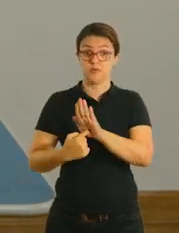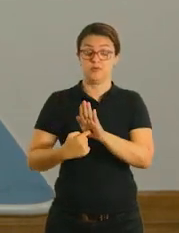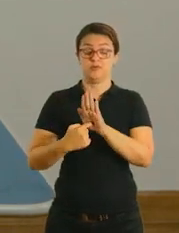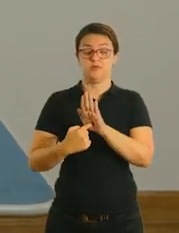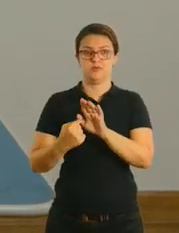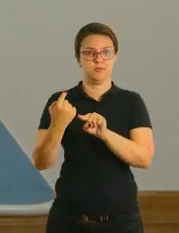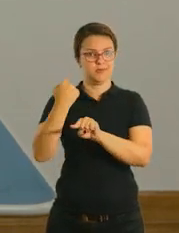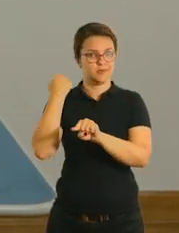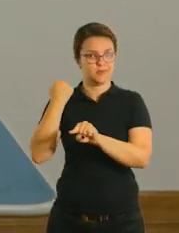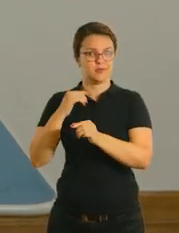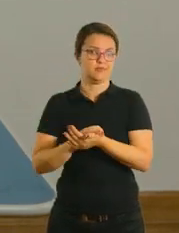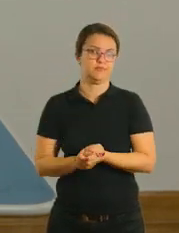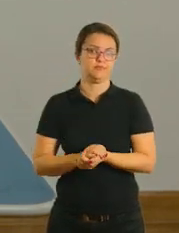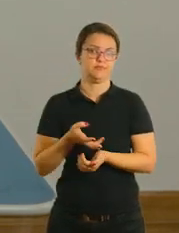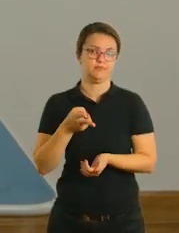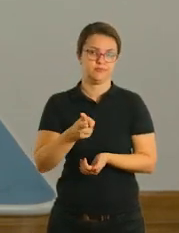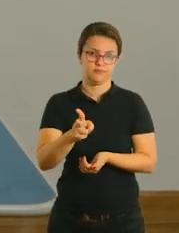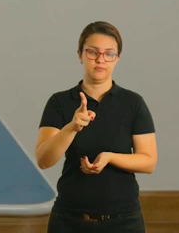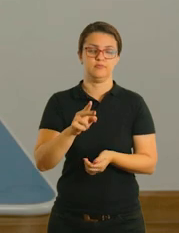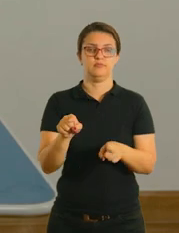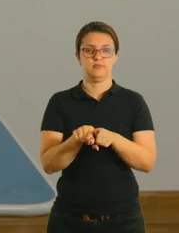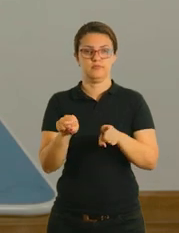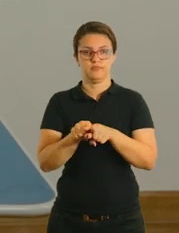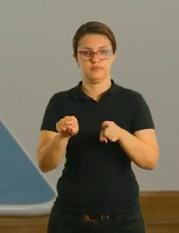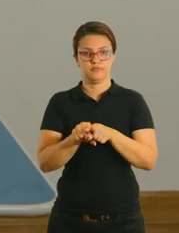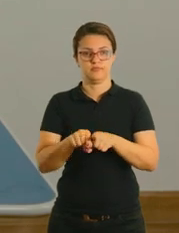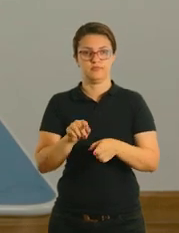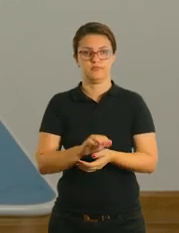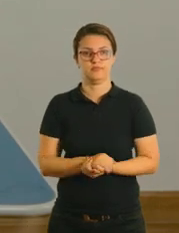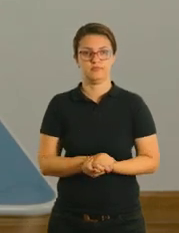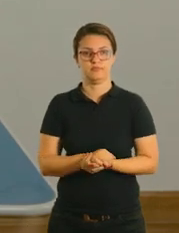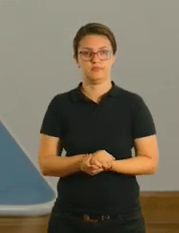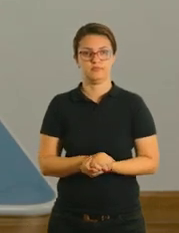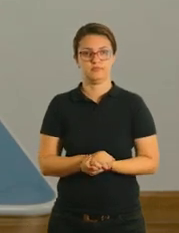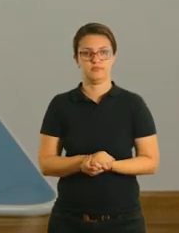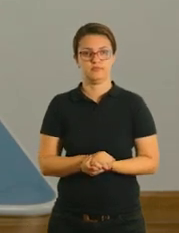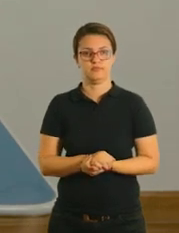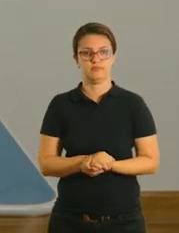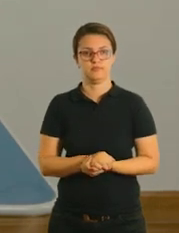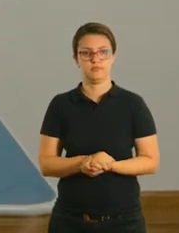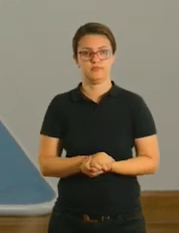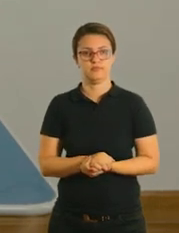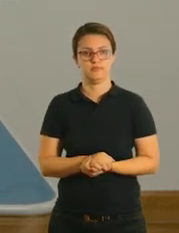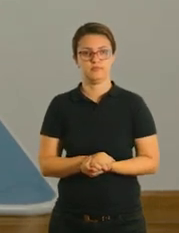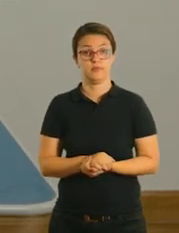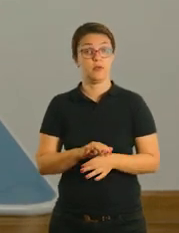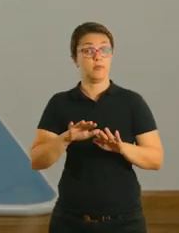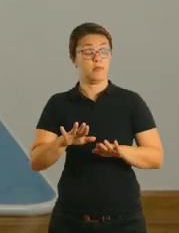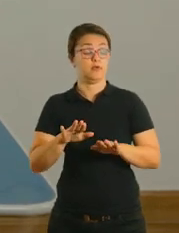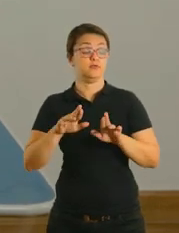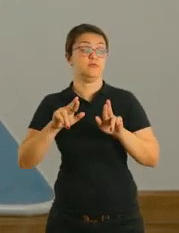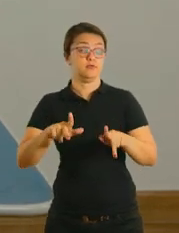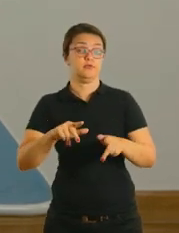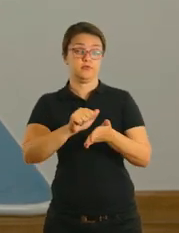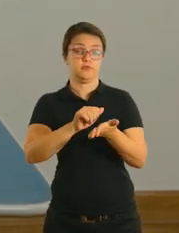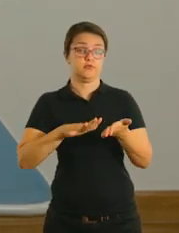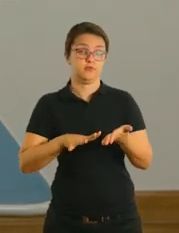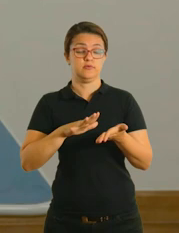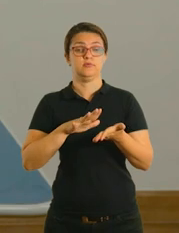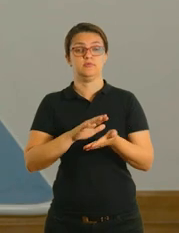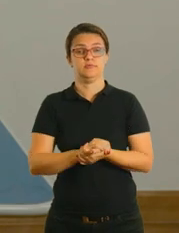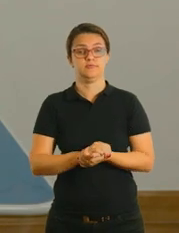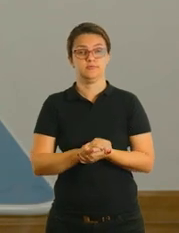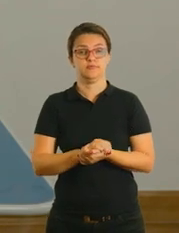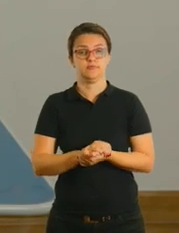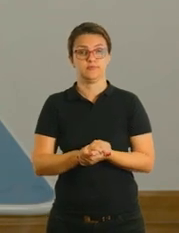passada? Nessa semana, nós vamos continuar também falando deles. Só que vocês irão fazer um pouquinho diferente